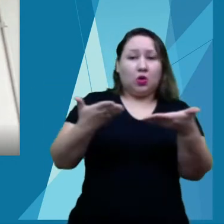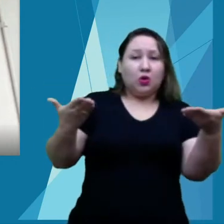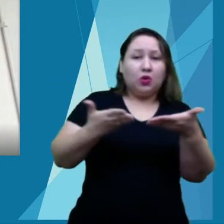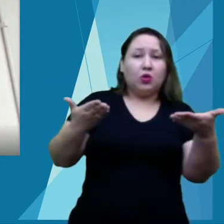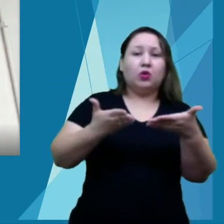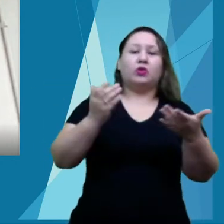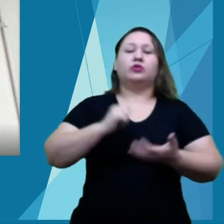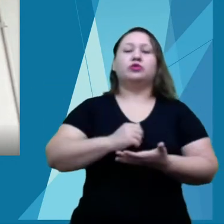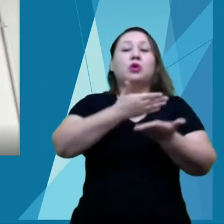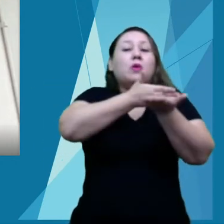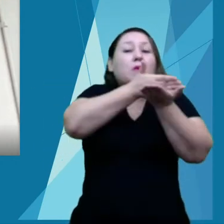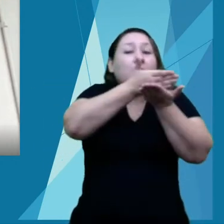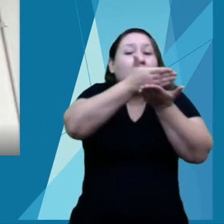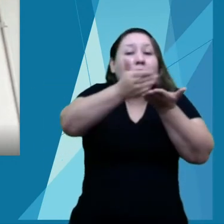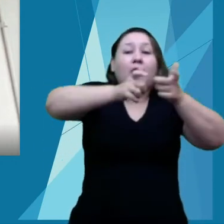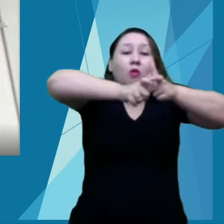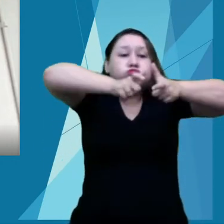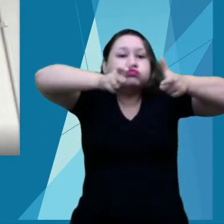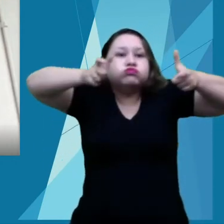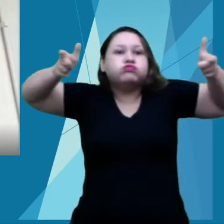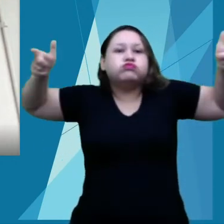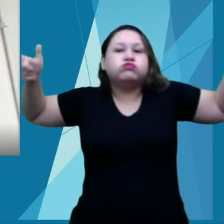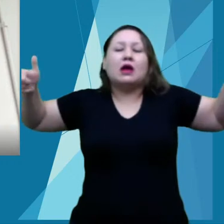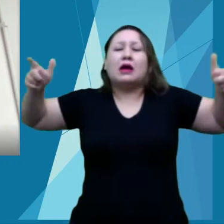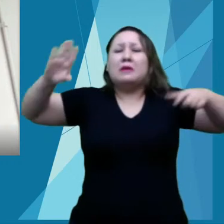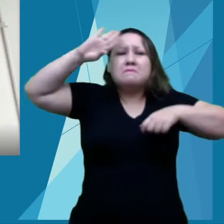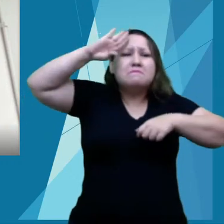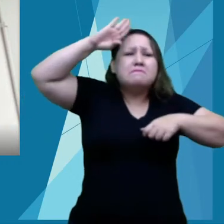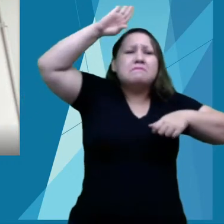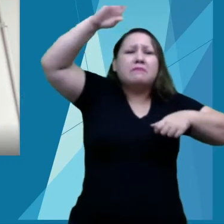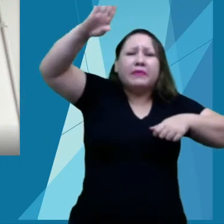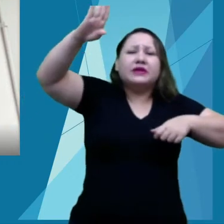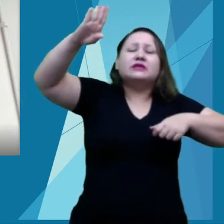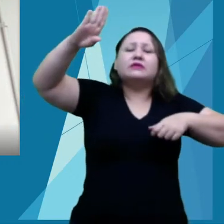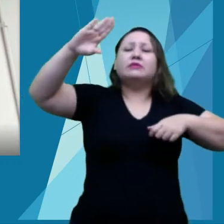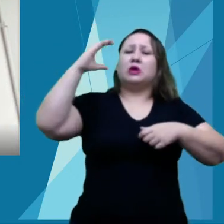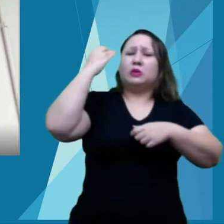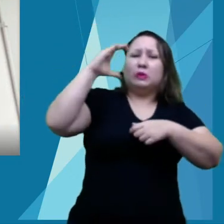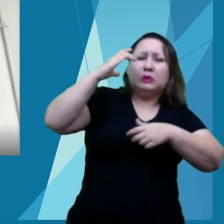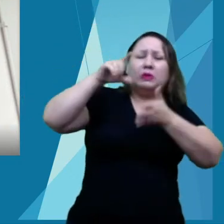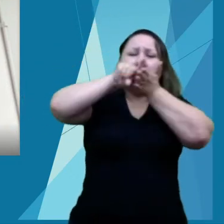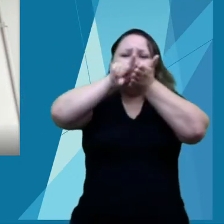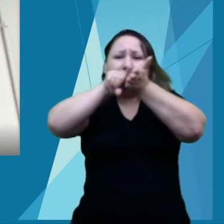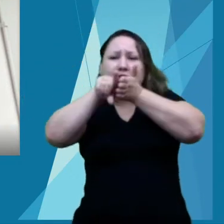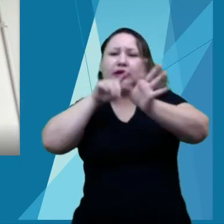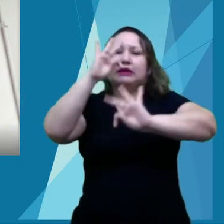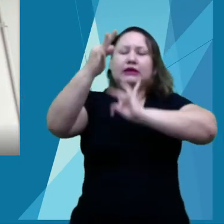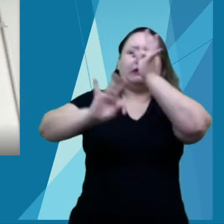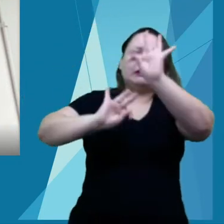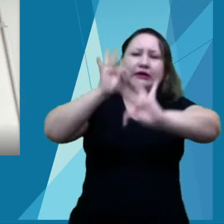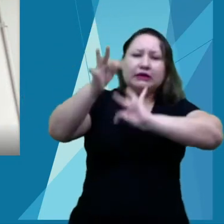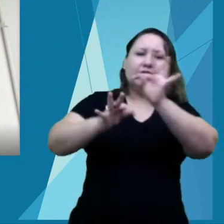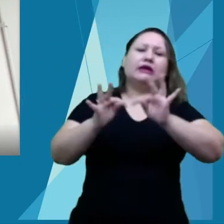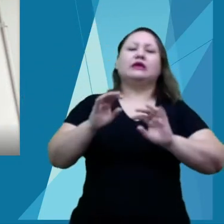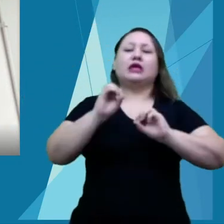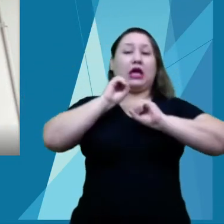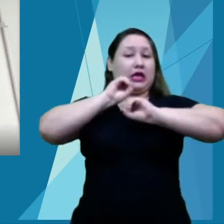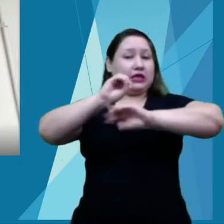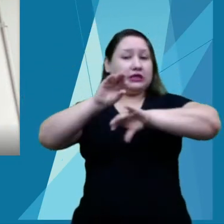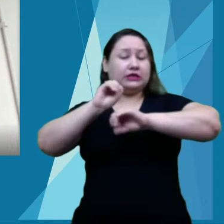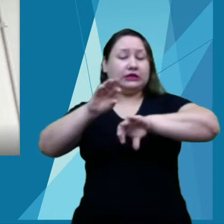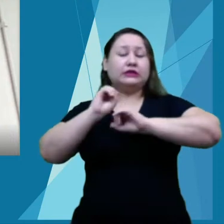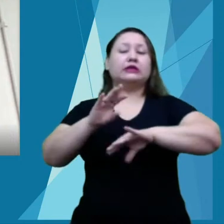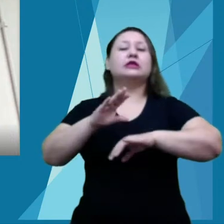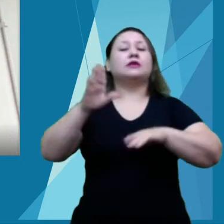maior e principal evento científico, um momento de grande importância para a ciência, educação e tecnologia do